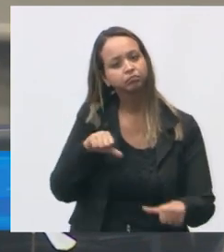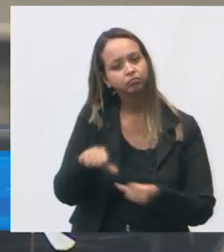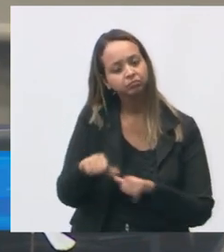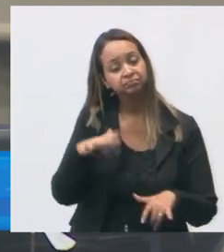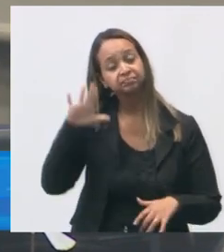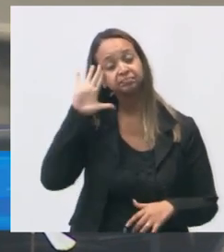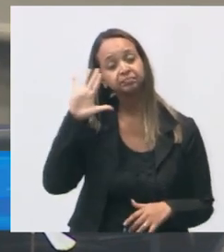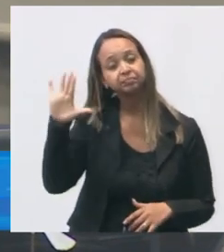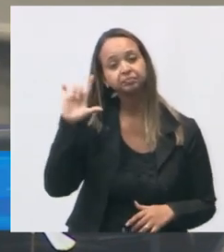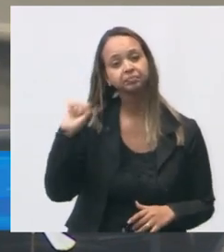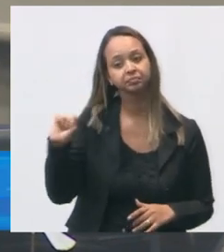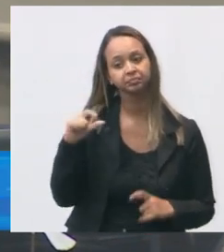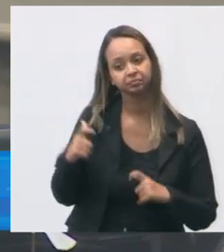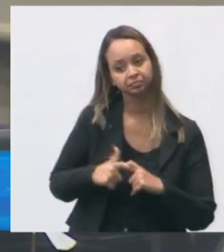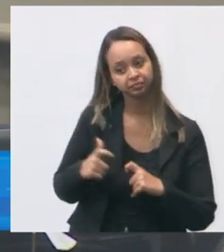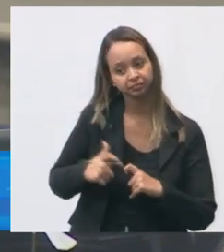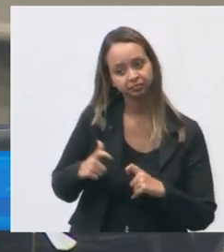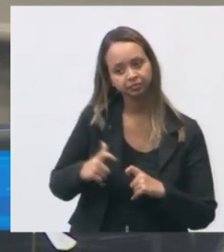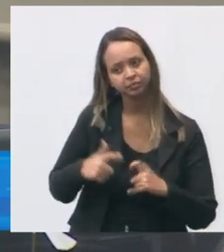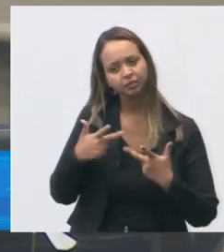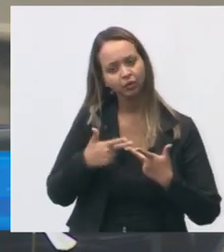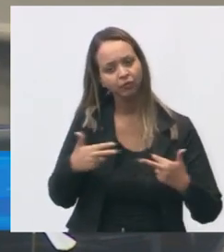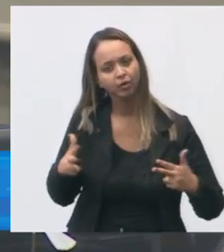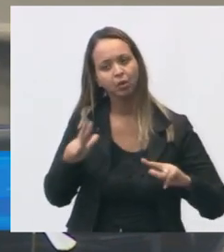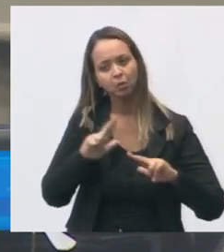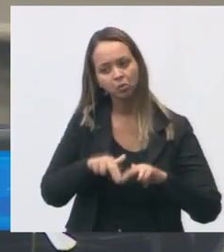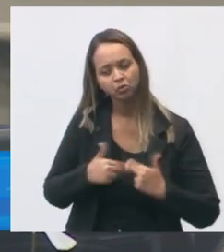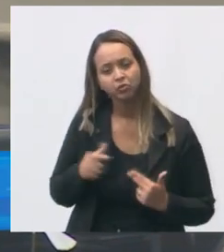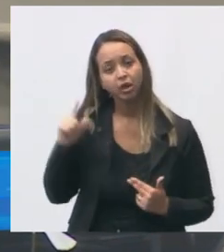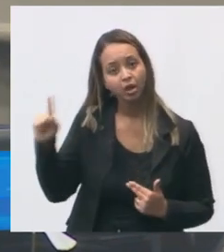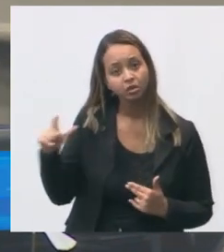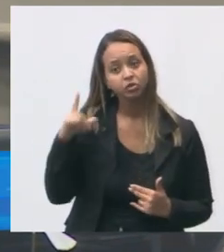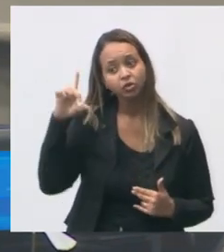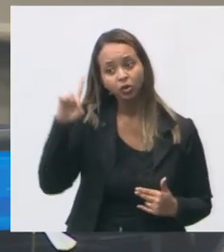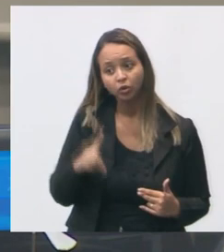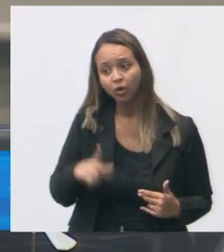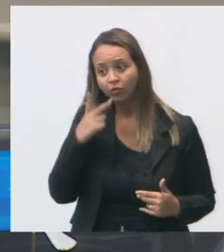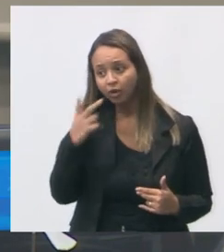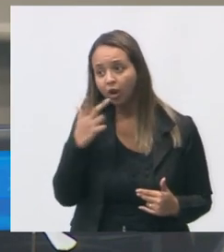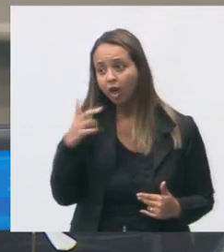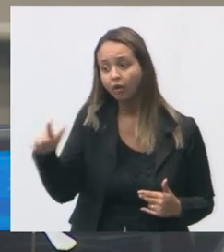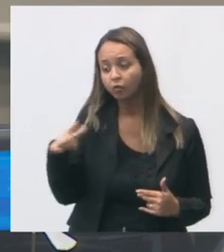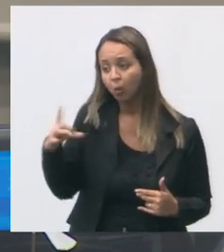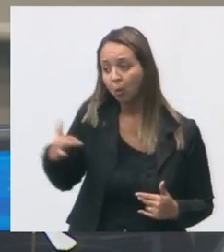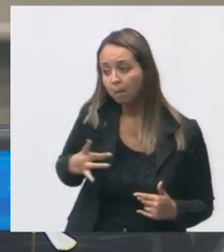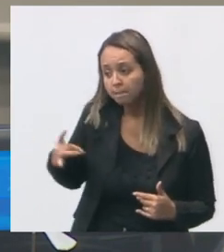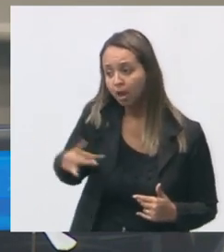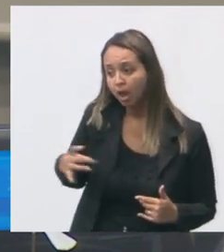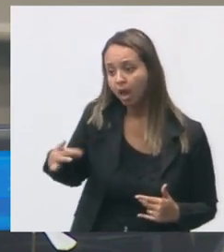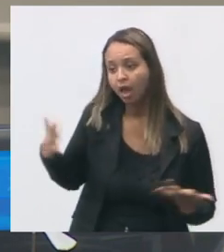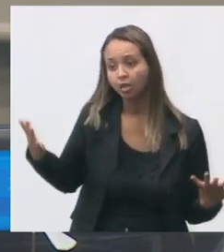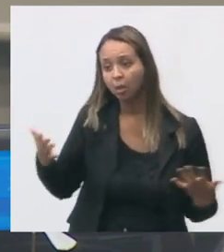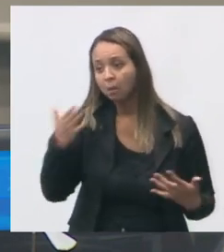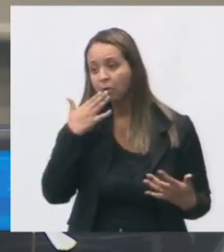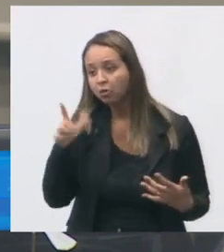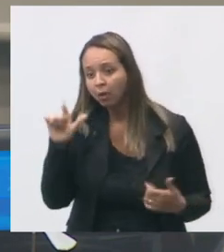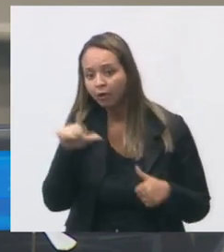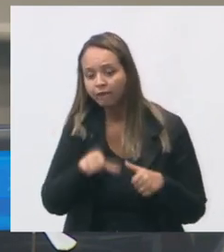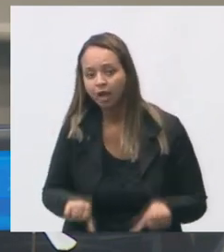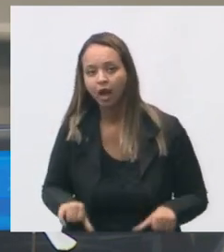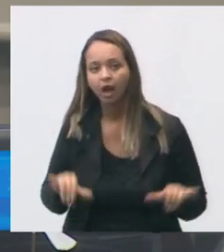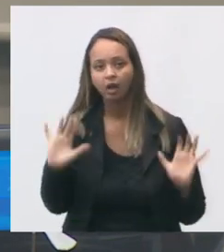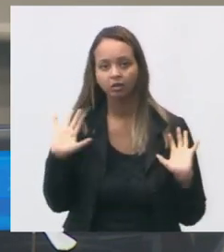médico né por vários motivos esse a diretora falou mas ainda sofreu uma ameaça eu implorei para ela ficar